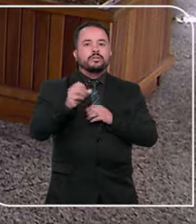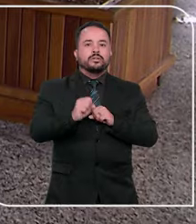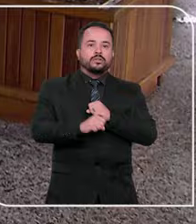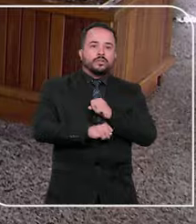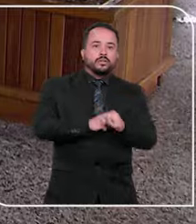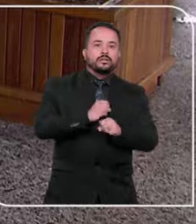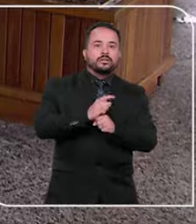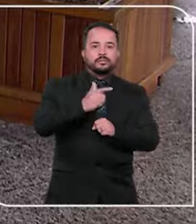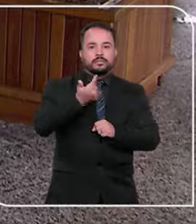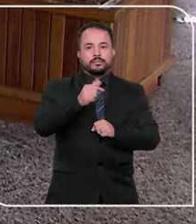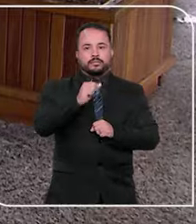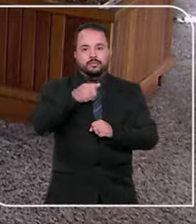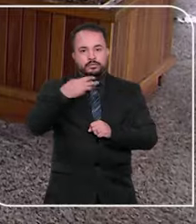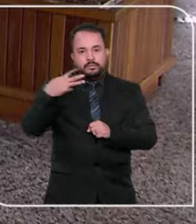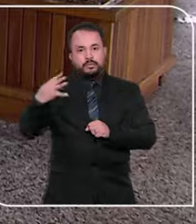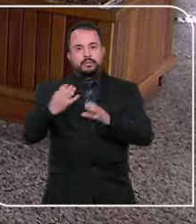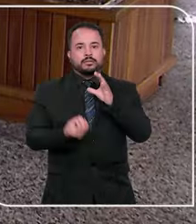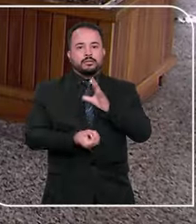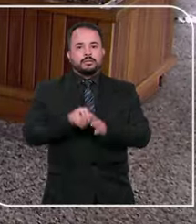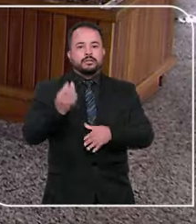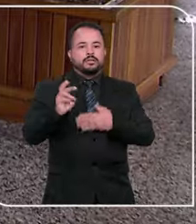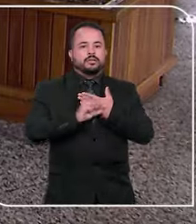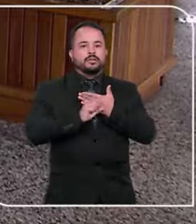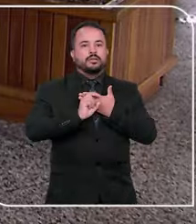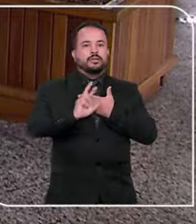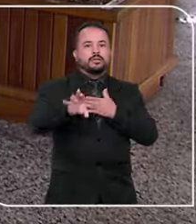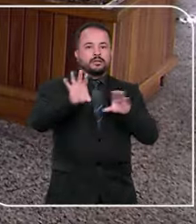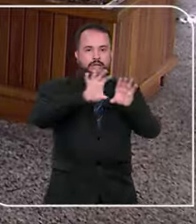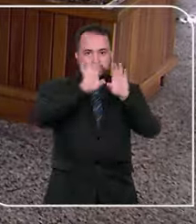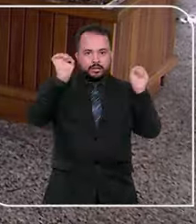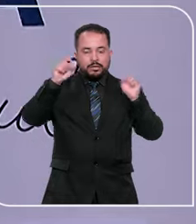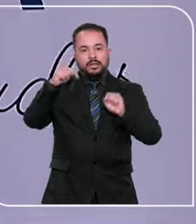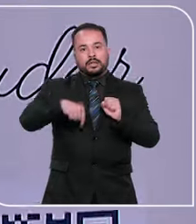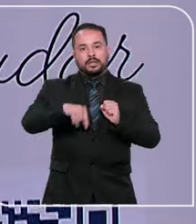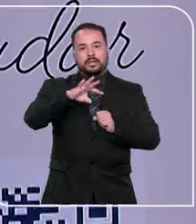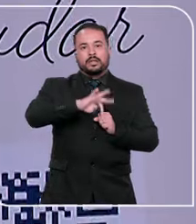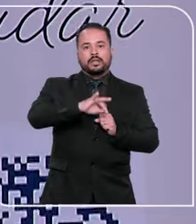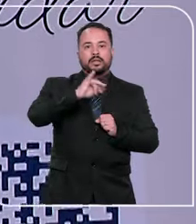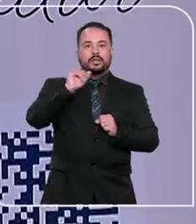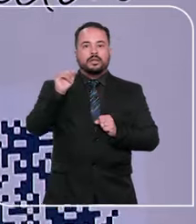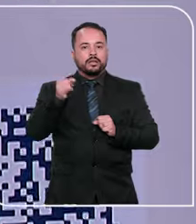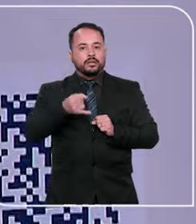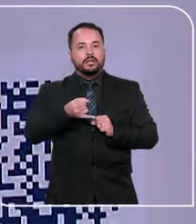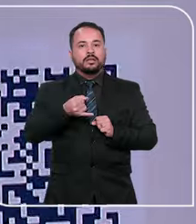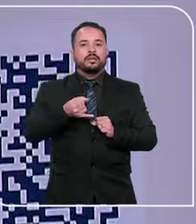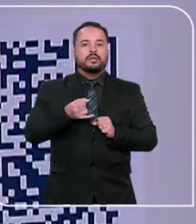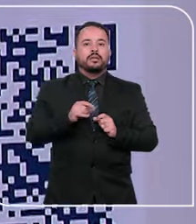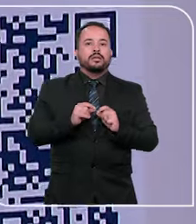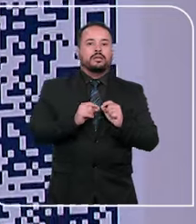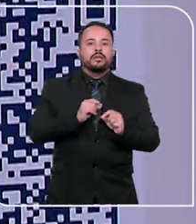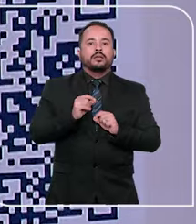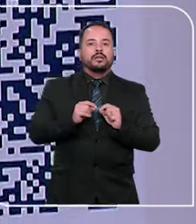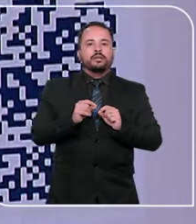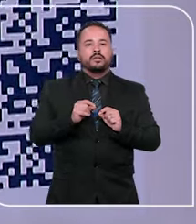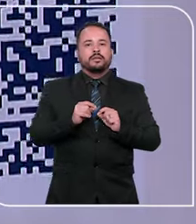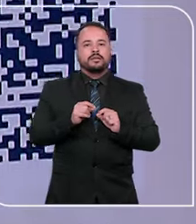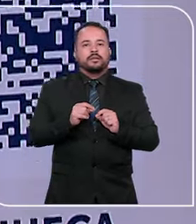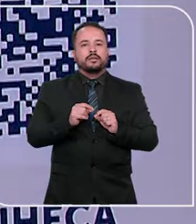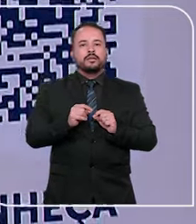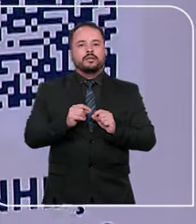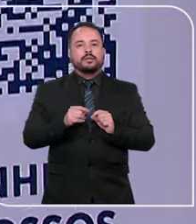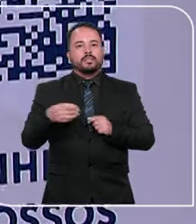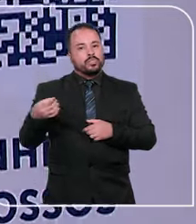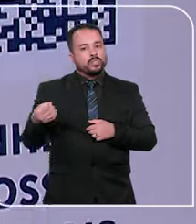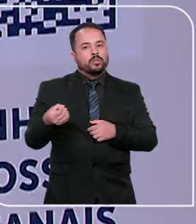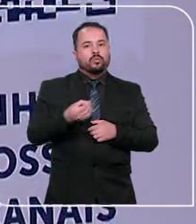Criada em 2004 e pioneira entre os tribunais do país a ouvidoria do STJ foi considerada um ato de